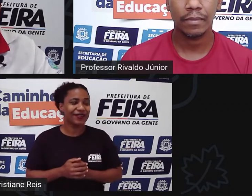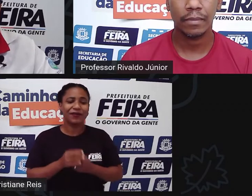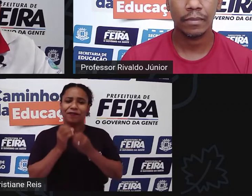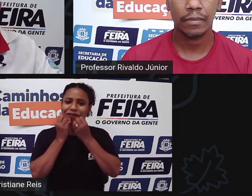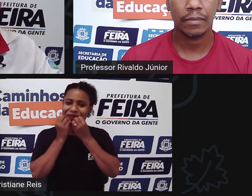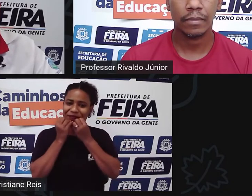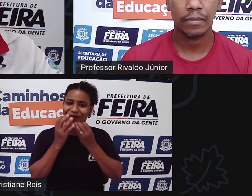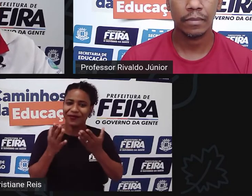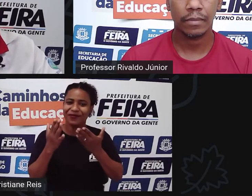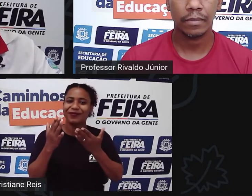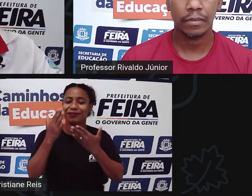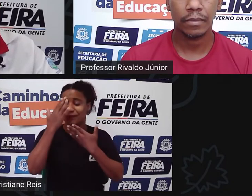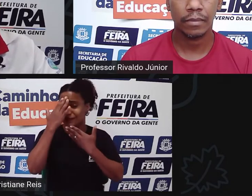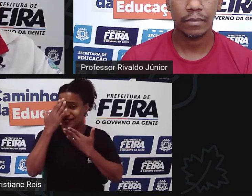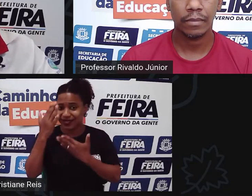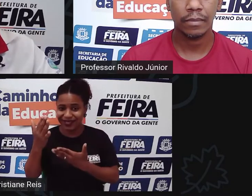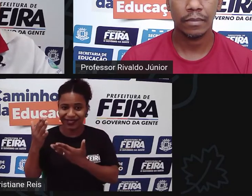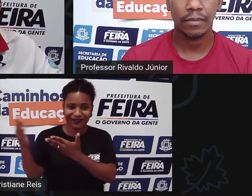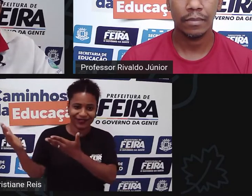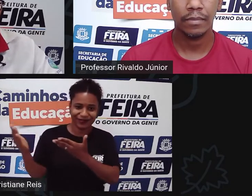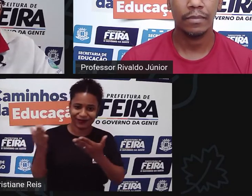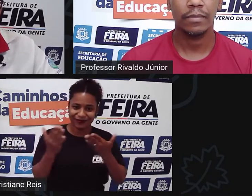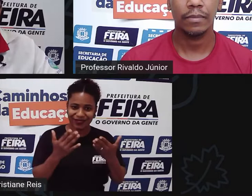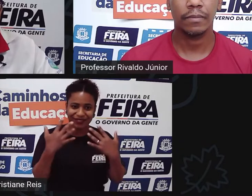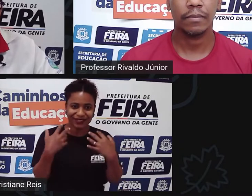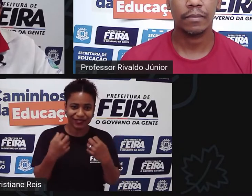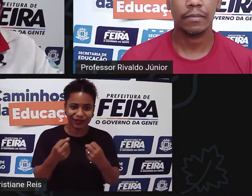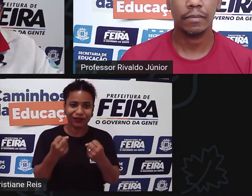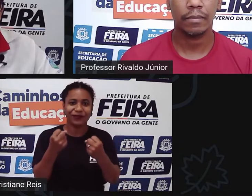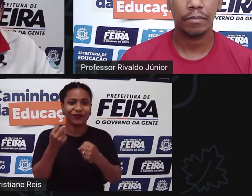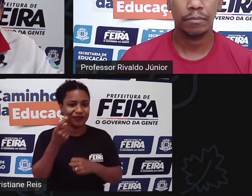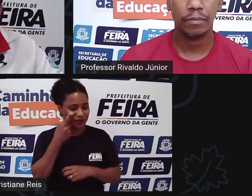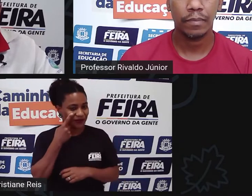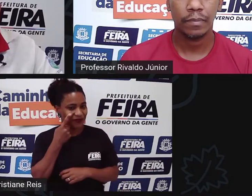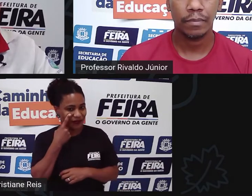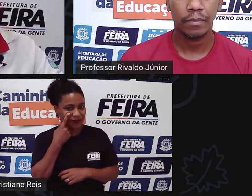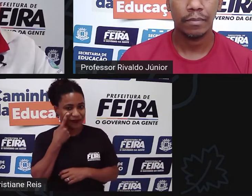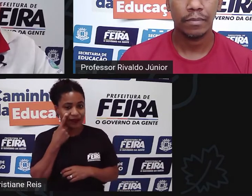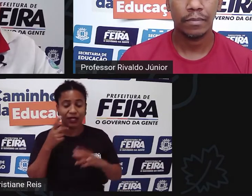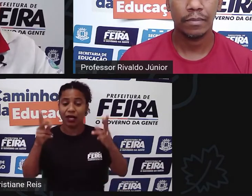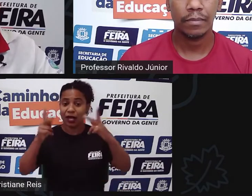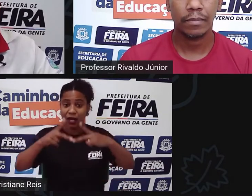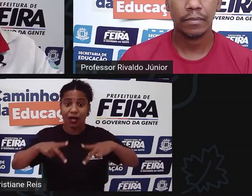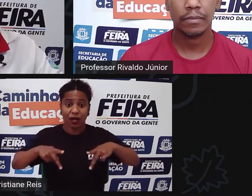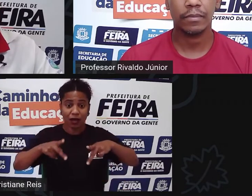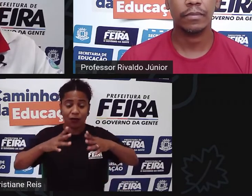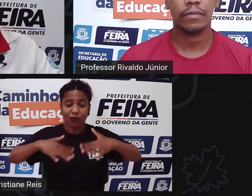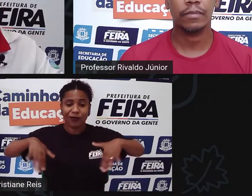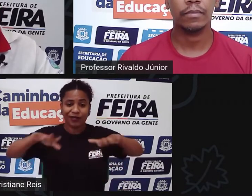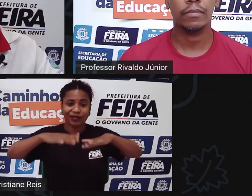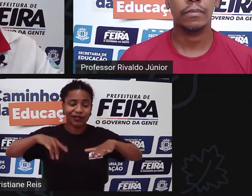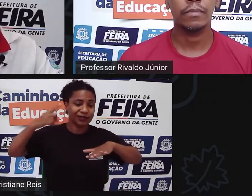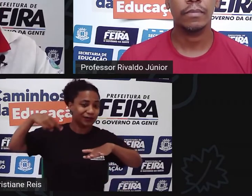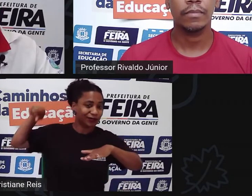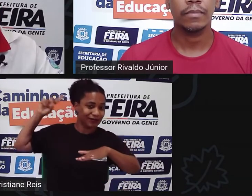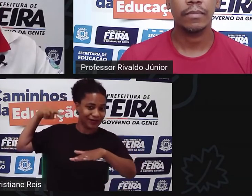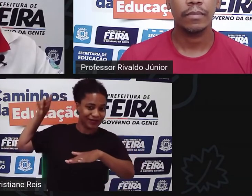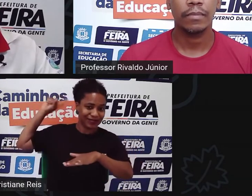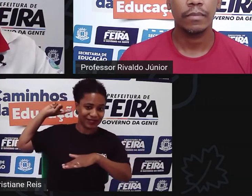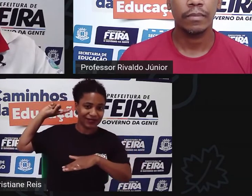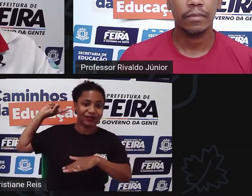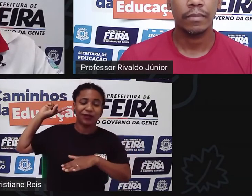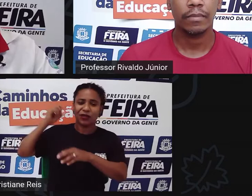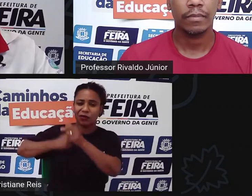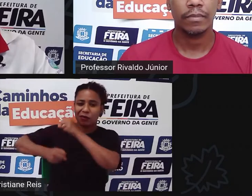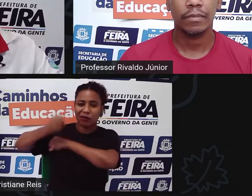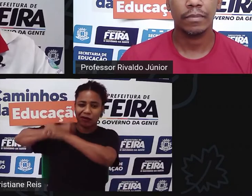por topar conversar com a gente, né? E aí, bora lá. A humanidade, ela começa como espécie há cerca